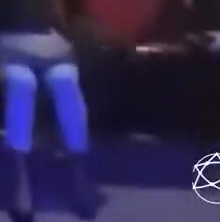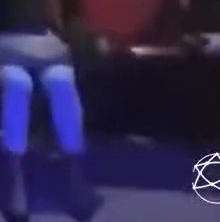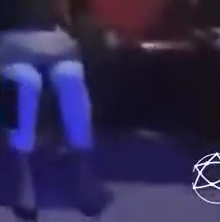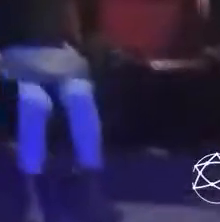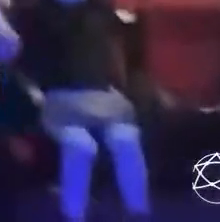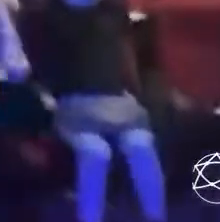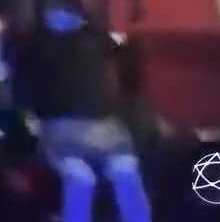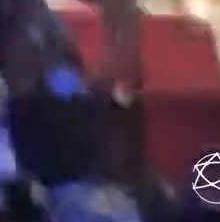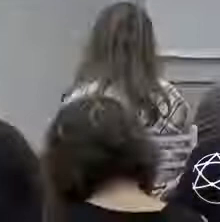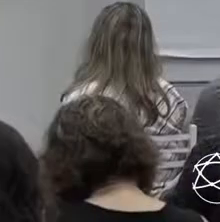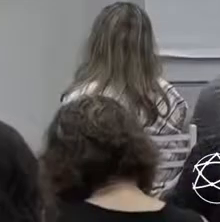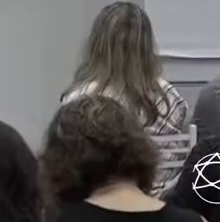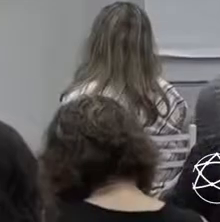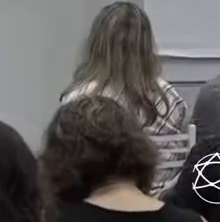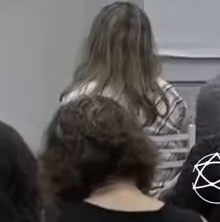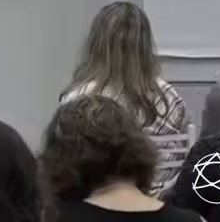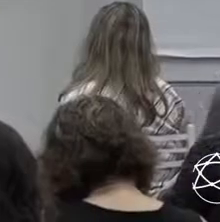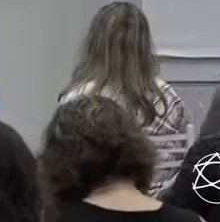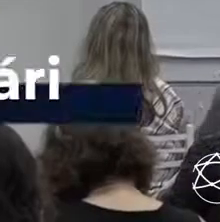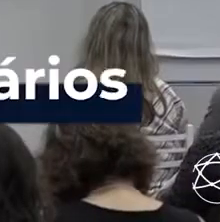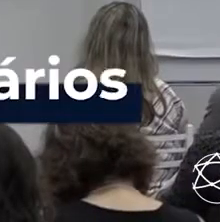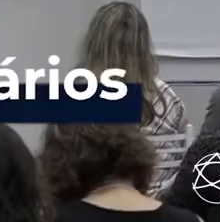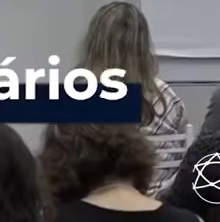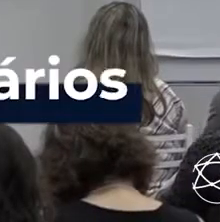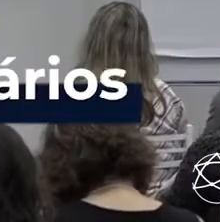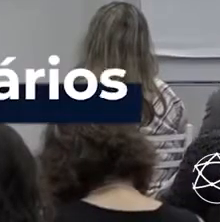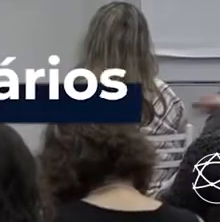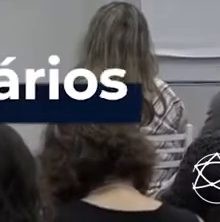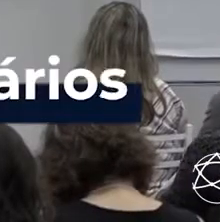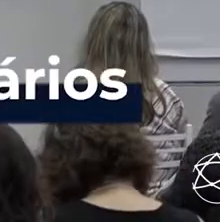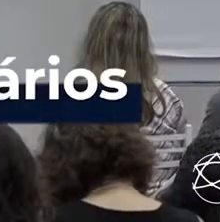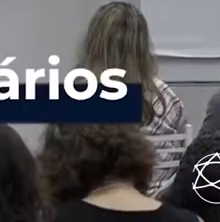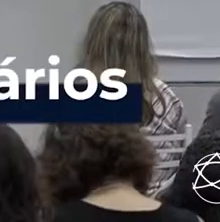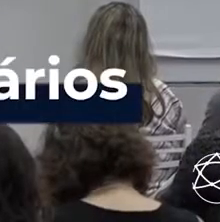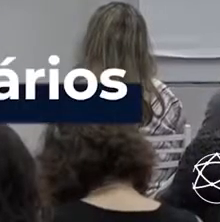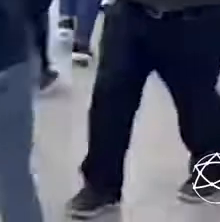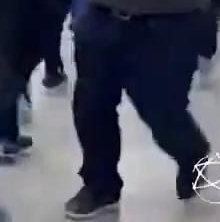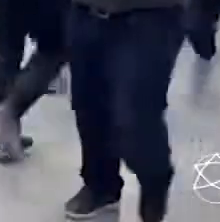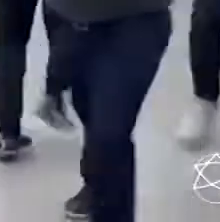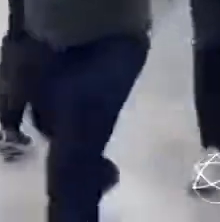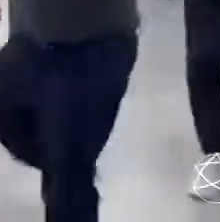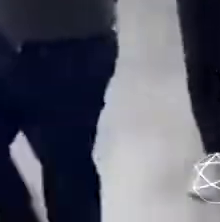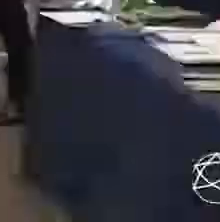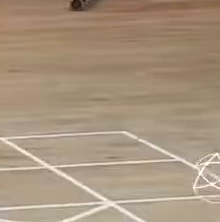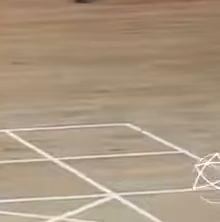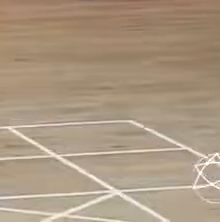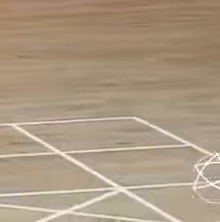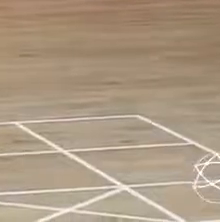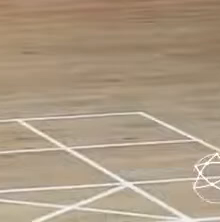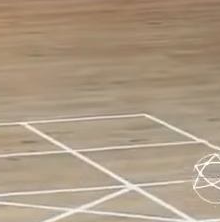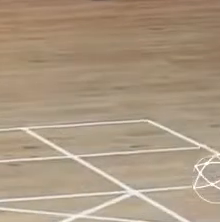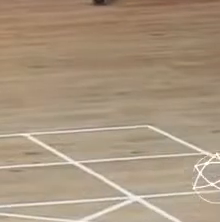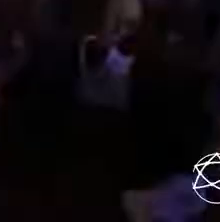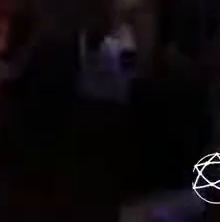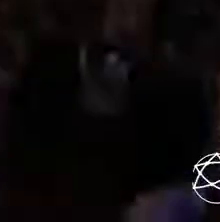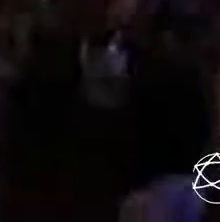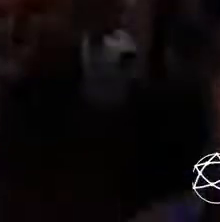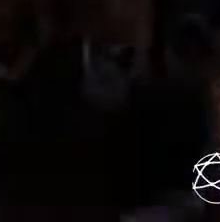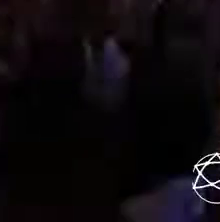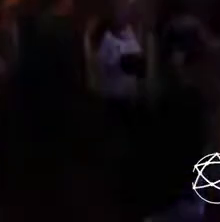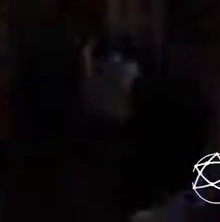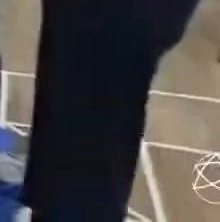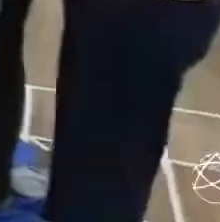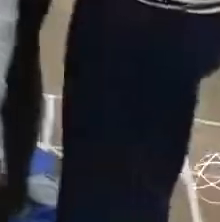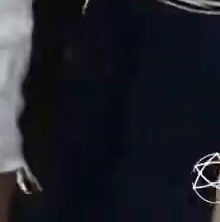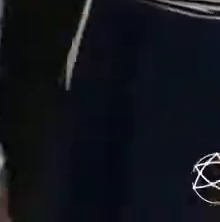entre marcas e pessoas, transformando pessoas em seres humanos extraordinários. Há 19 anos, essa é nossa crença, nosso